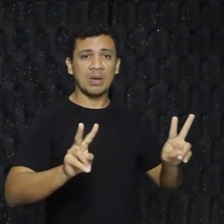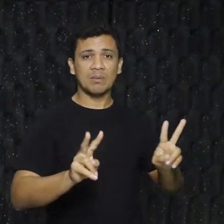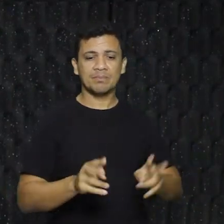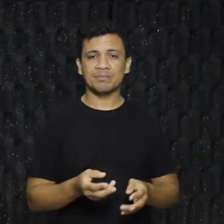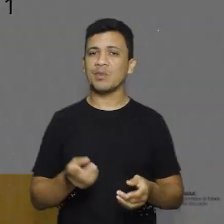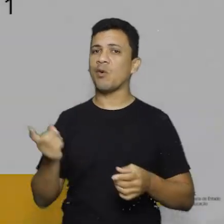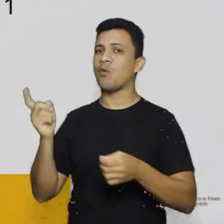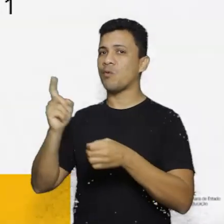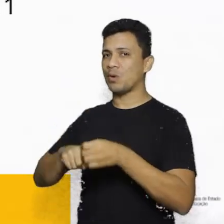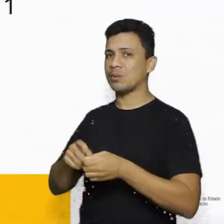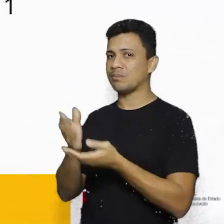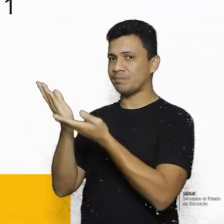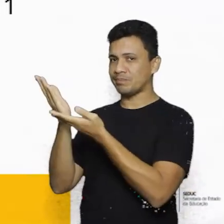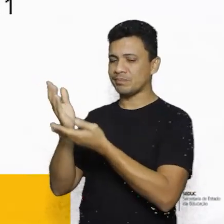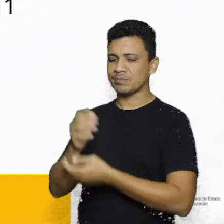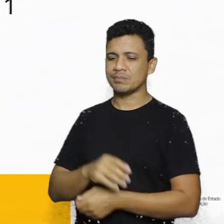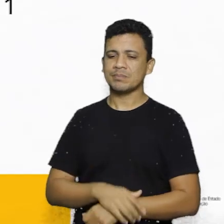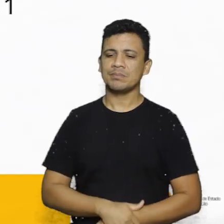Dali, vou voltar aqui.